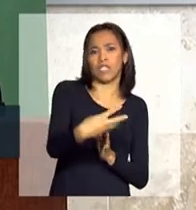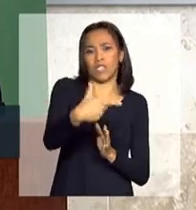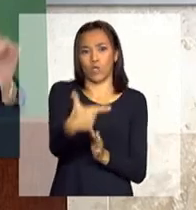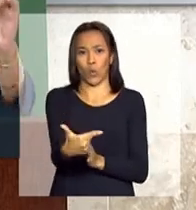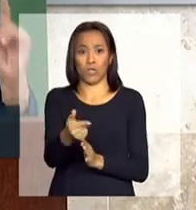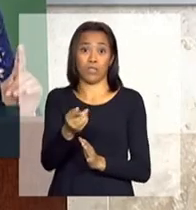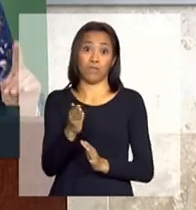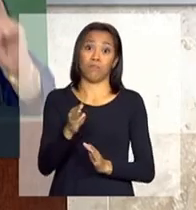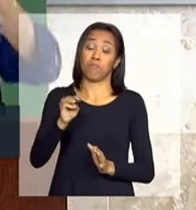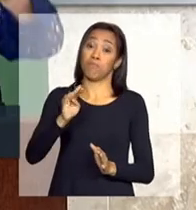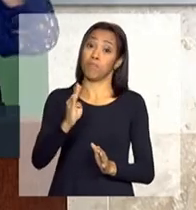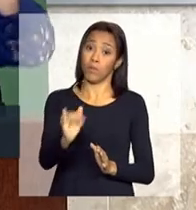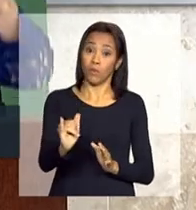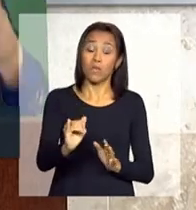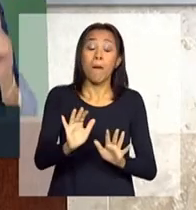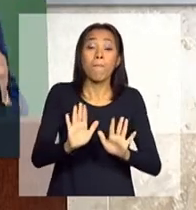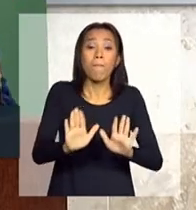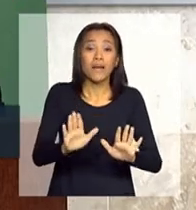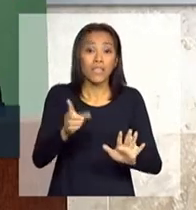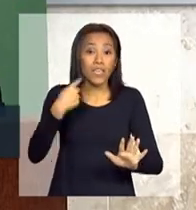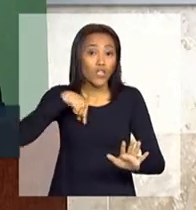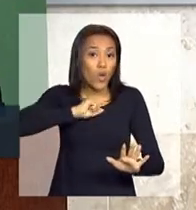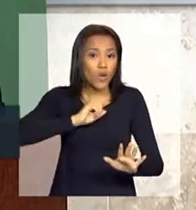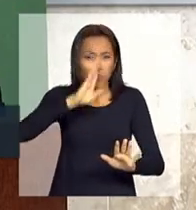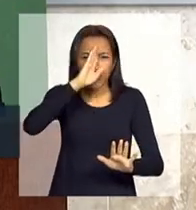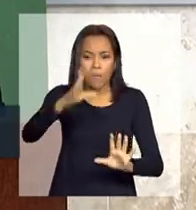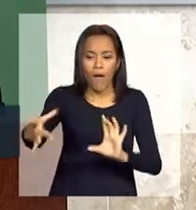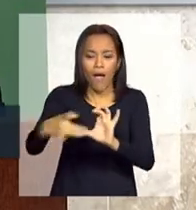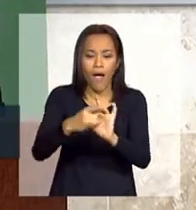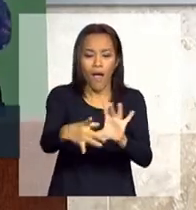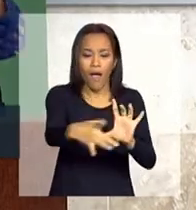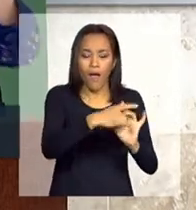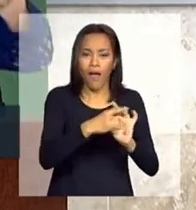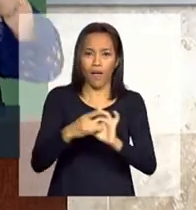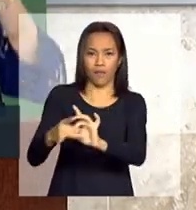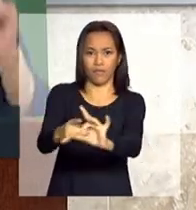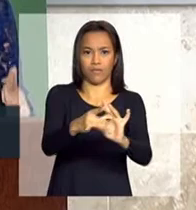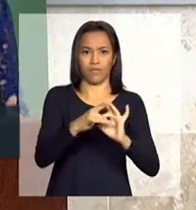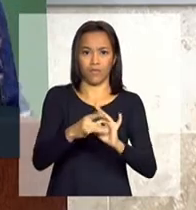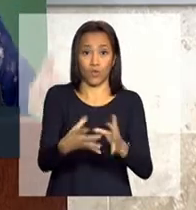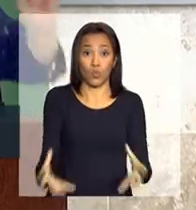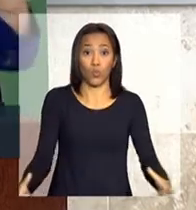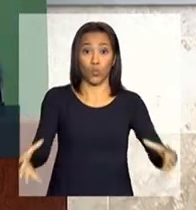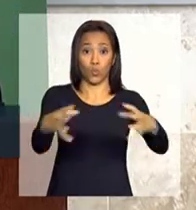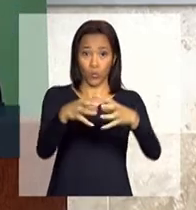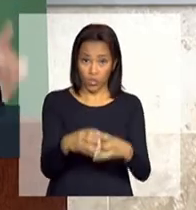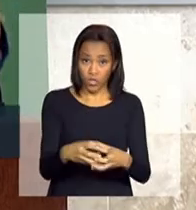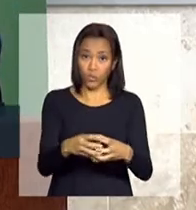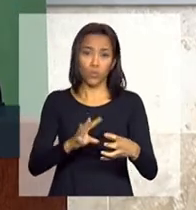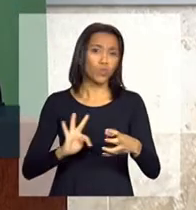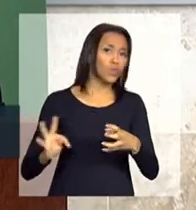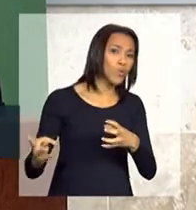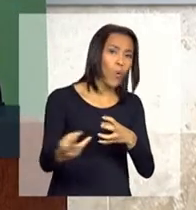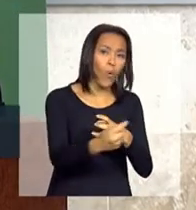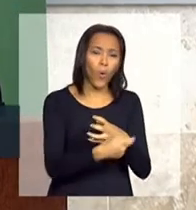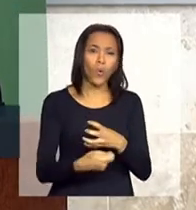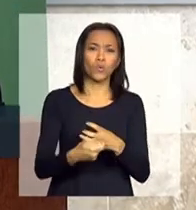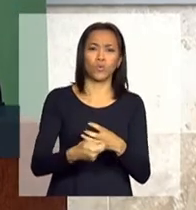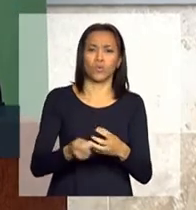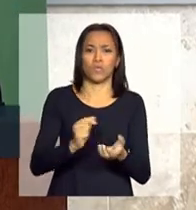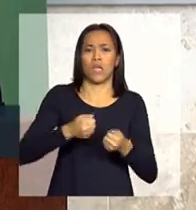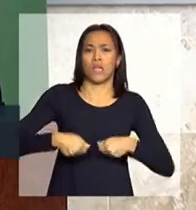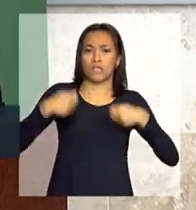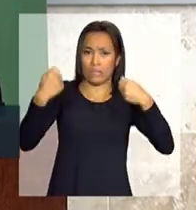é o fato que nós integramos, botamos na mesma matriz, todos os gastos do